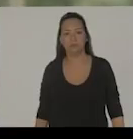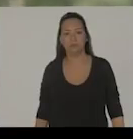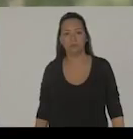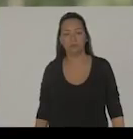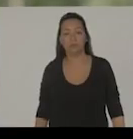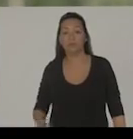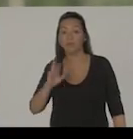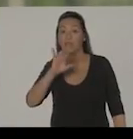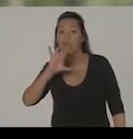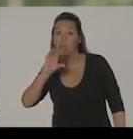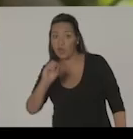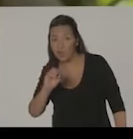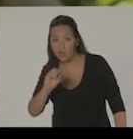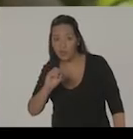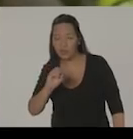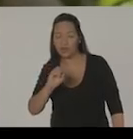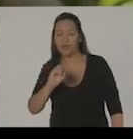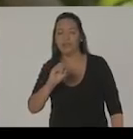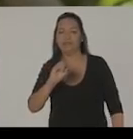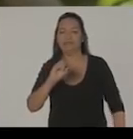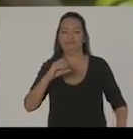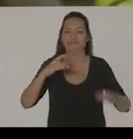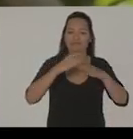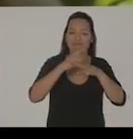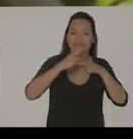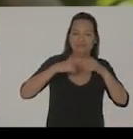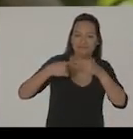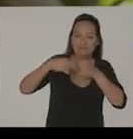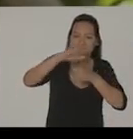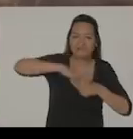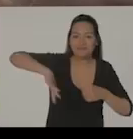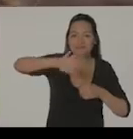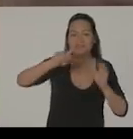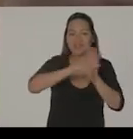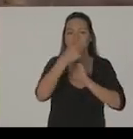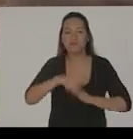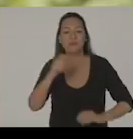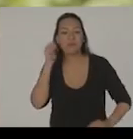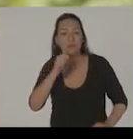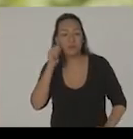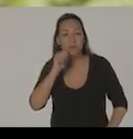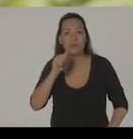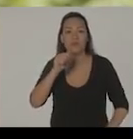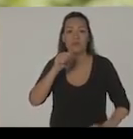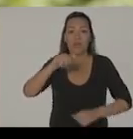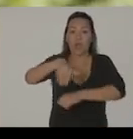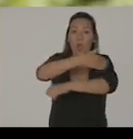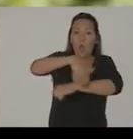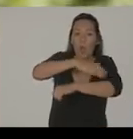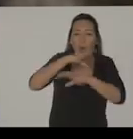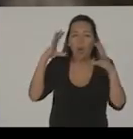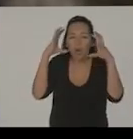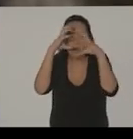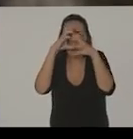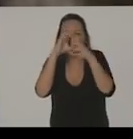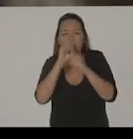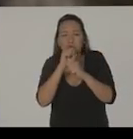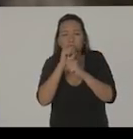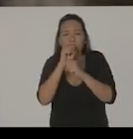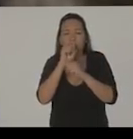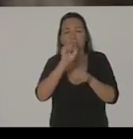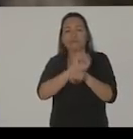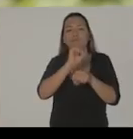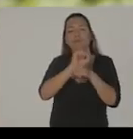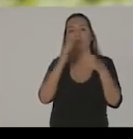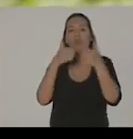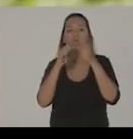Rio de Janeiro, cidade mulher. Que fica esperando um ônibus que não passa. A rua escura, o ponto de ônibus vazio. Toda hora tem que dar